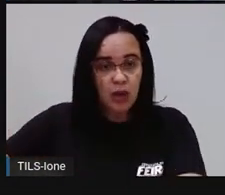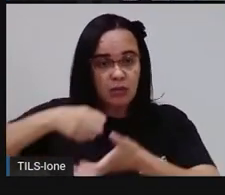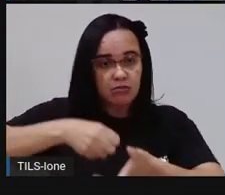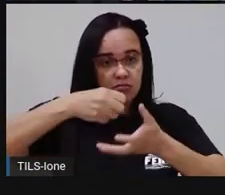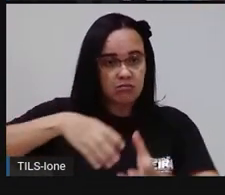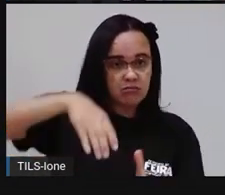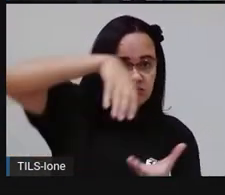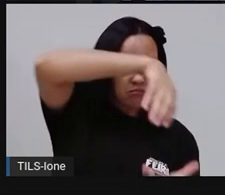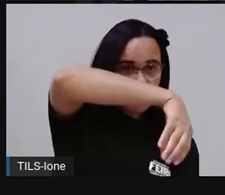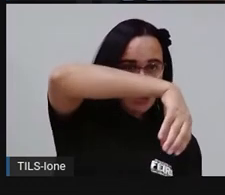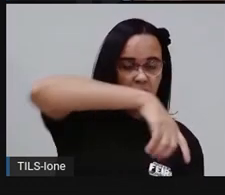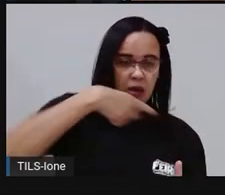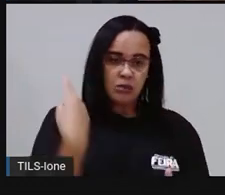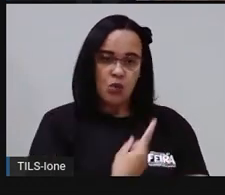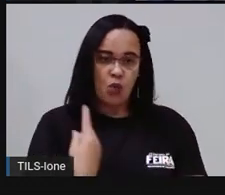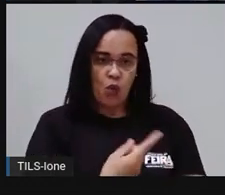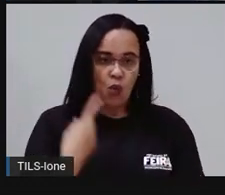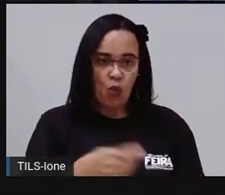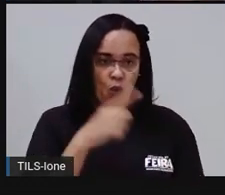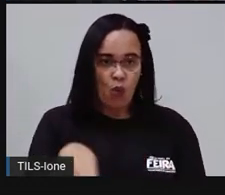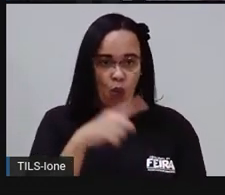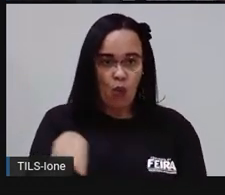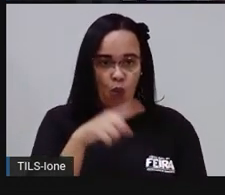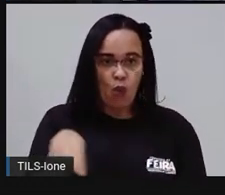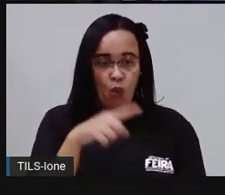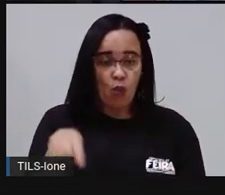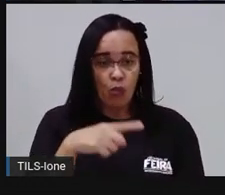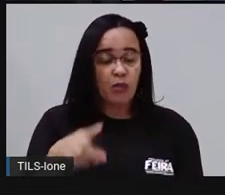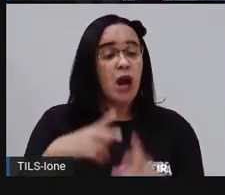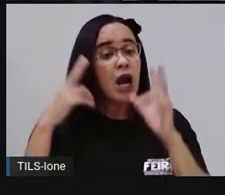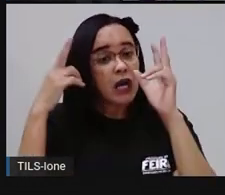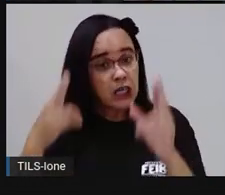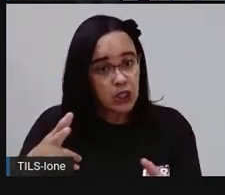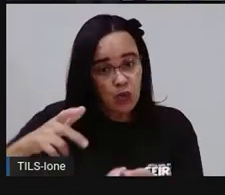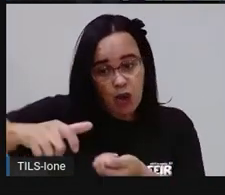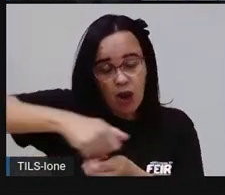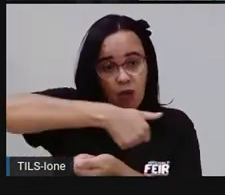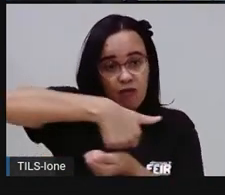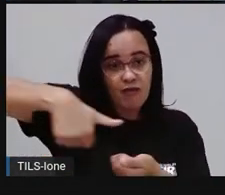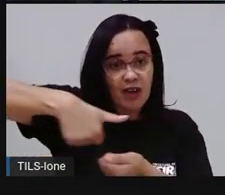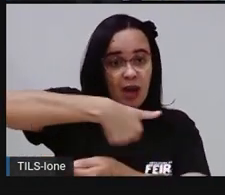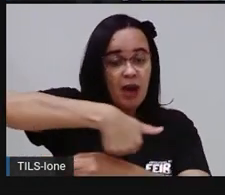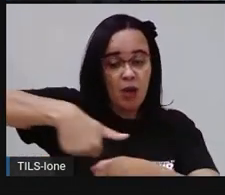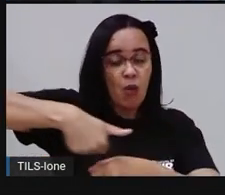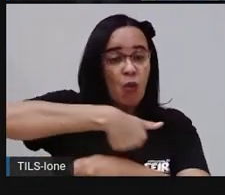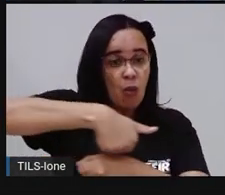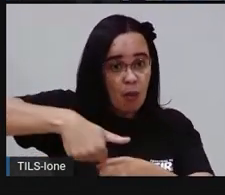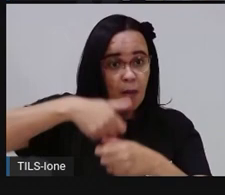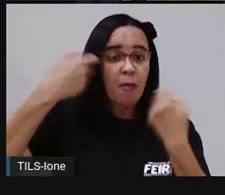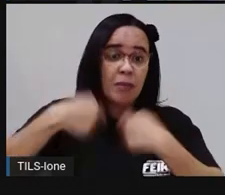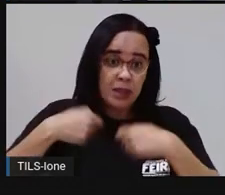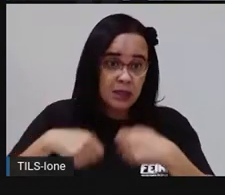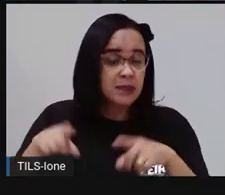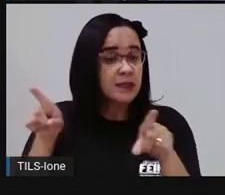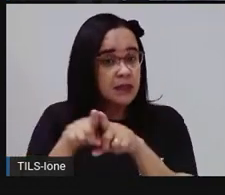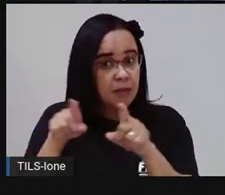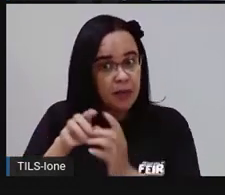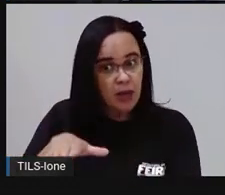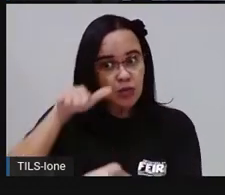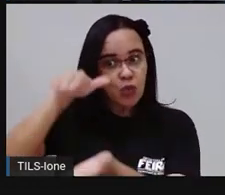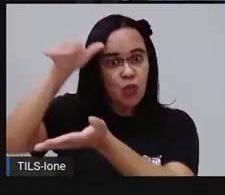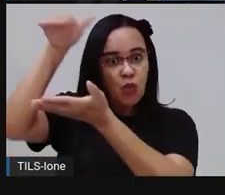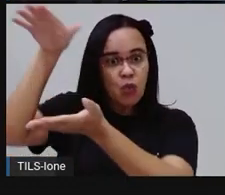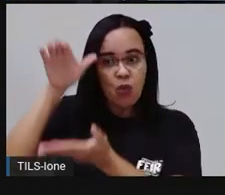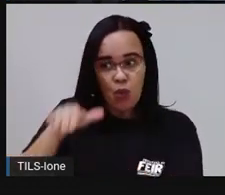água. Da mesma forma que se você for passar ferro, né? Passou um pouquinho hoje, passa um pouquinho amanhã, passa um pouquinho depois, isso também vai gastar muito